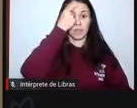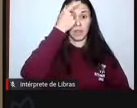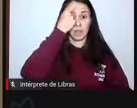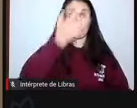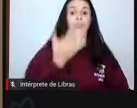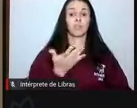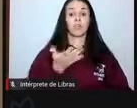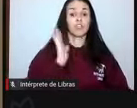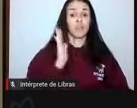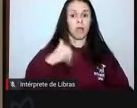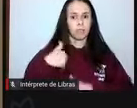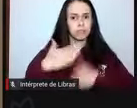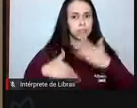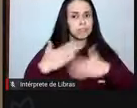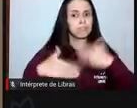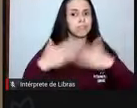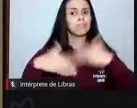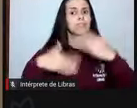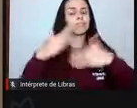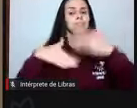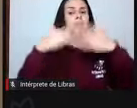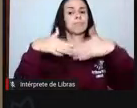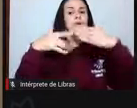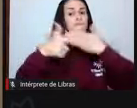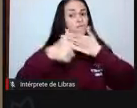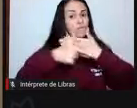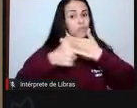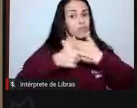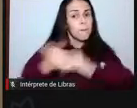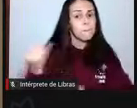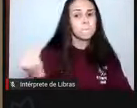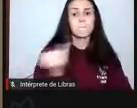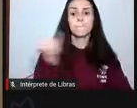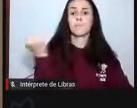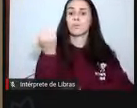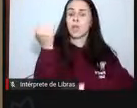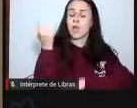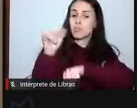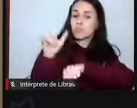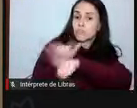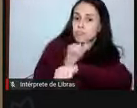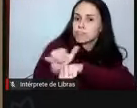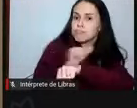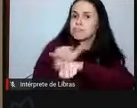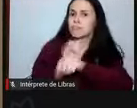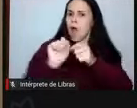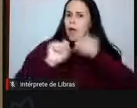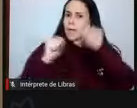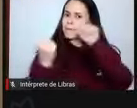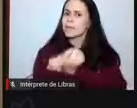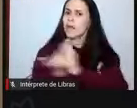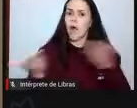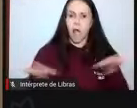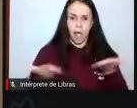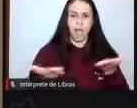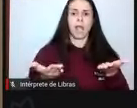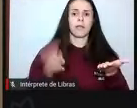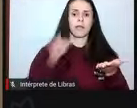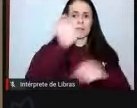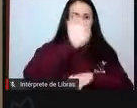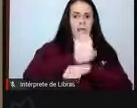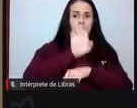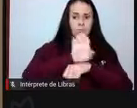desenvolvendo um papel importantíssimo, estratégico, nesta região do Estado. e